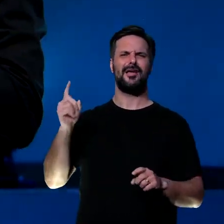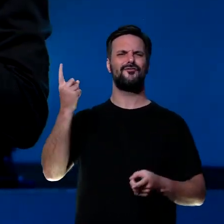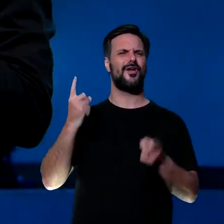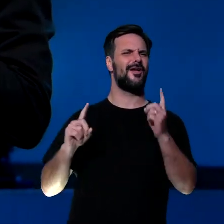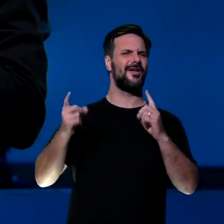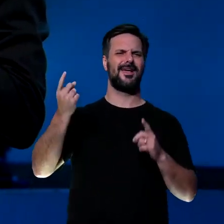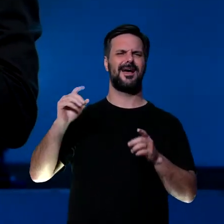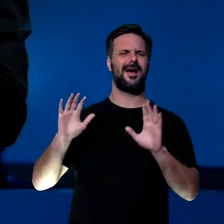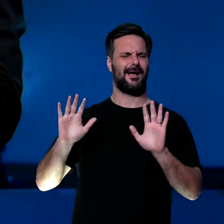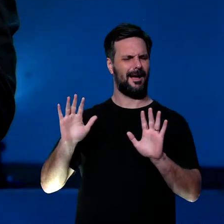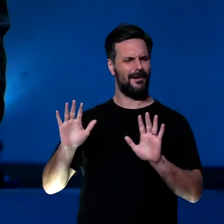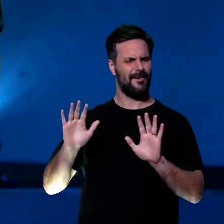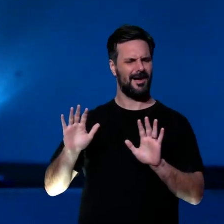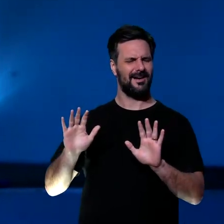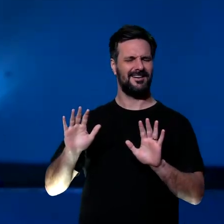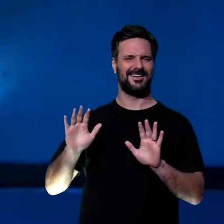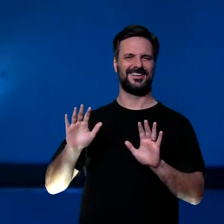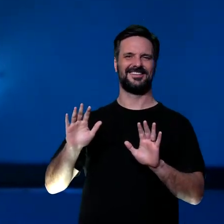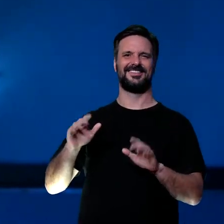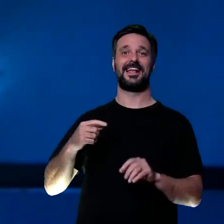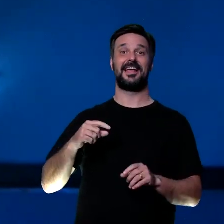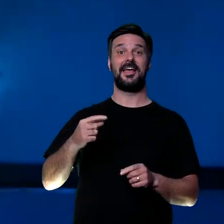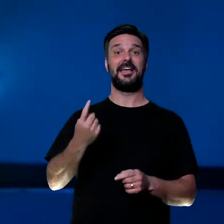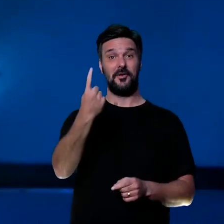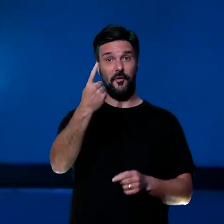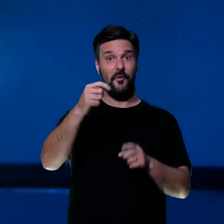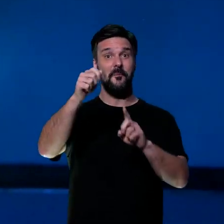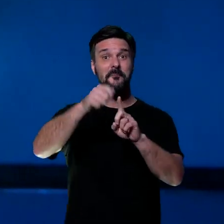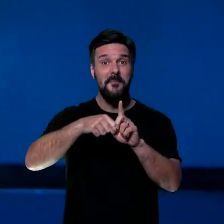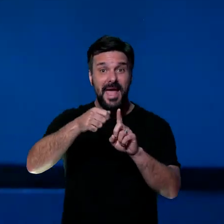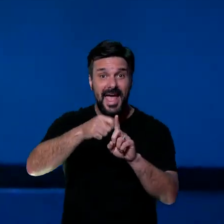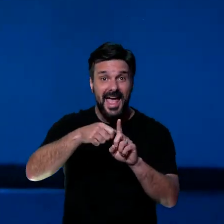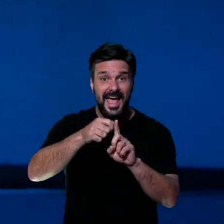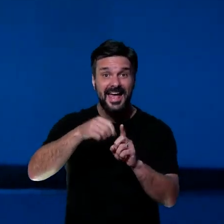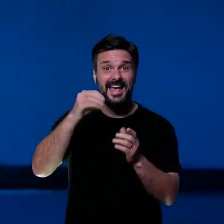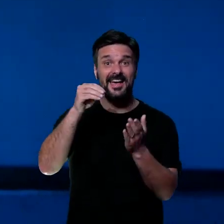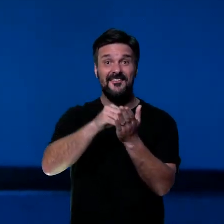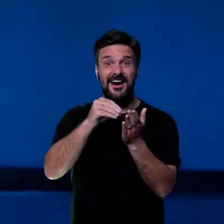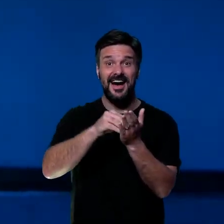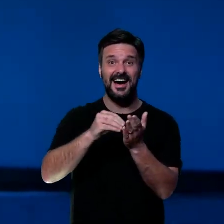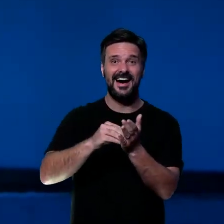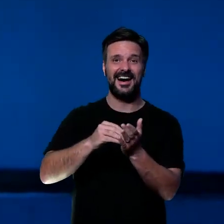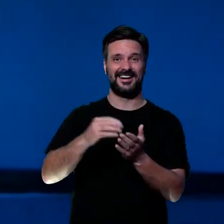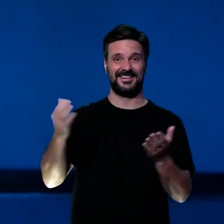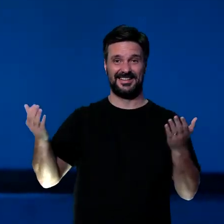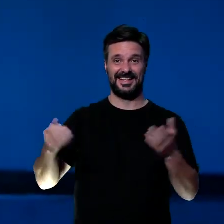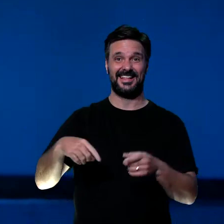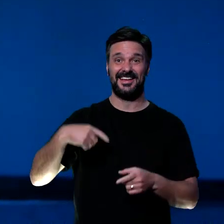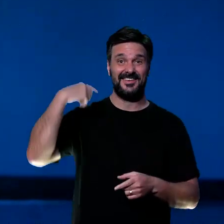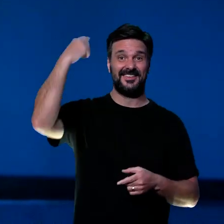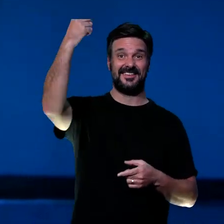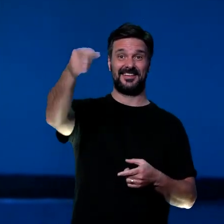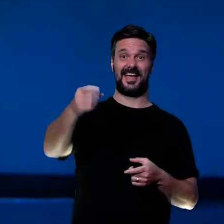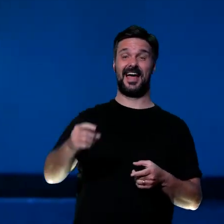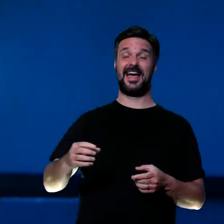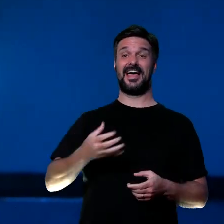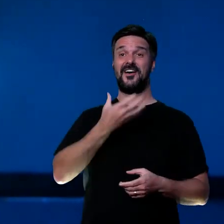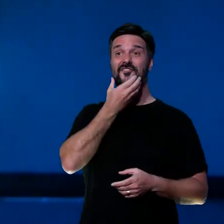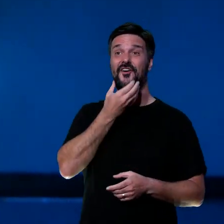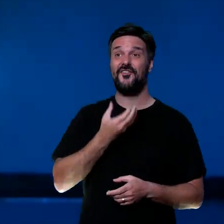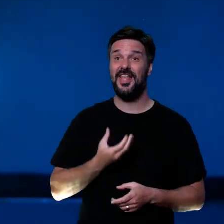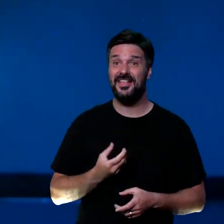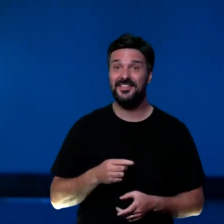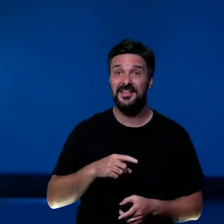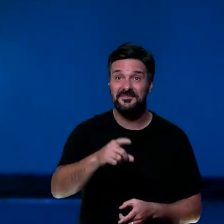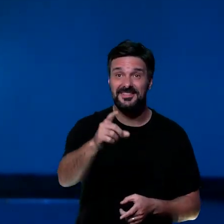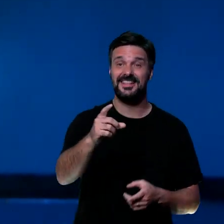nesse nível? E tem, você sabe que tem um mês ainda, né? Você sabe, né? Esses dias eu tava, não, a gente resolve ano que vem. Daí eu olhei no calendário e falei, gente,